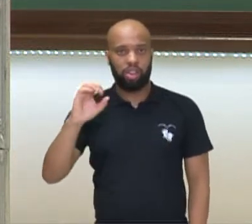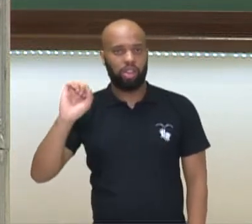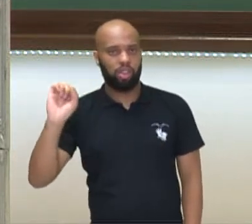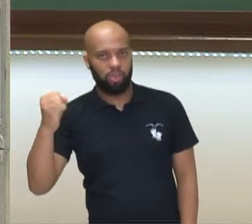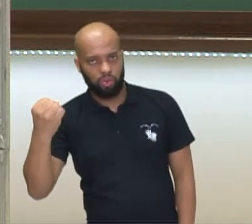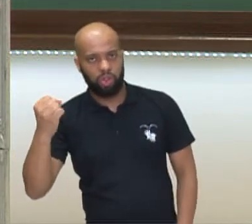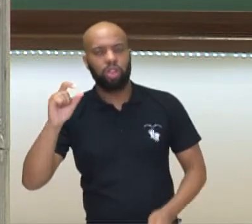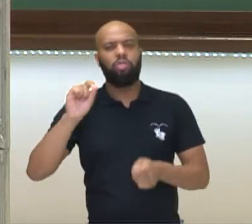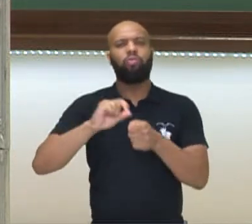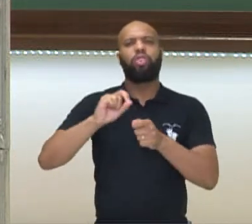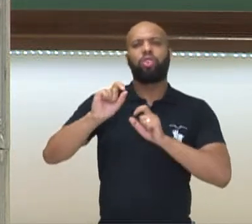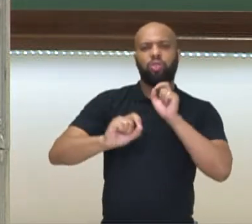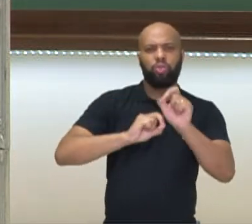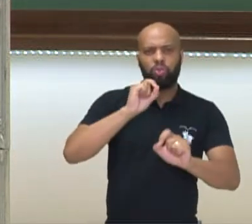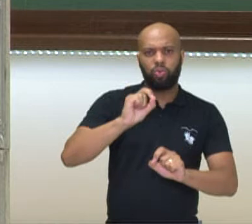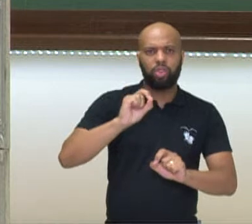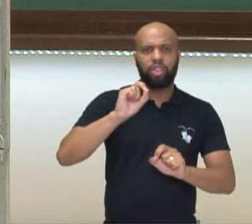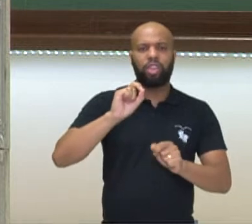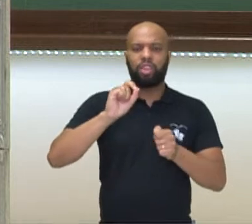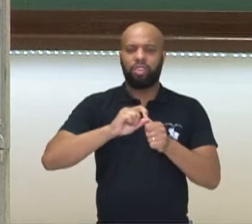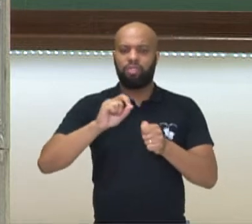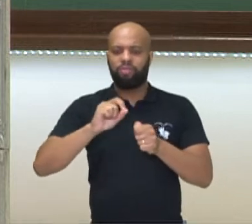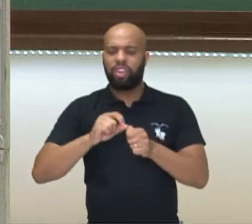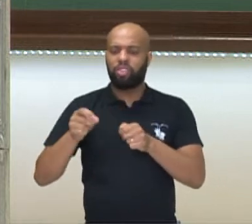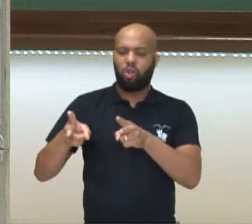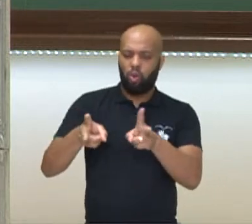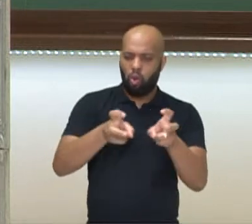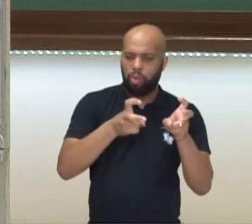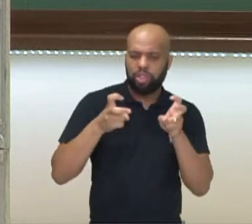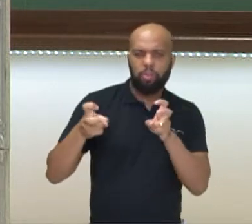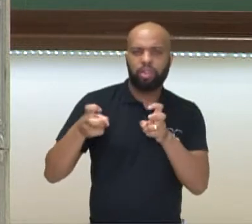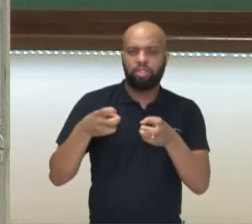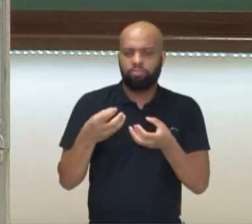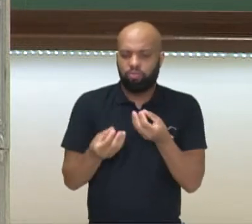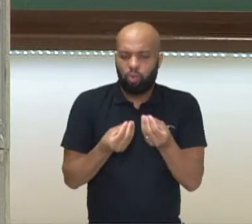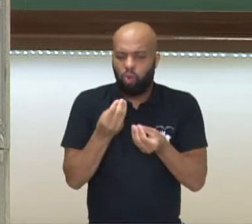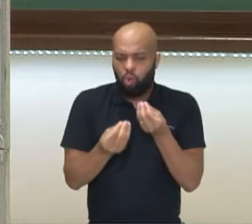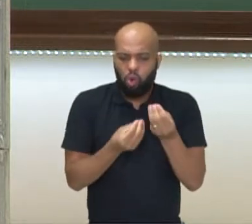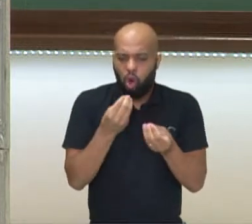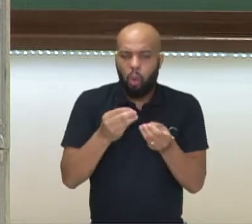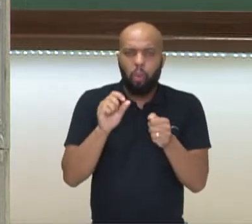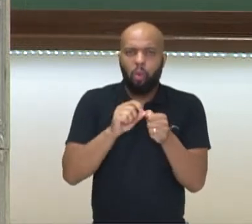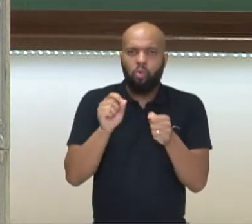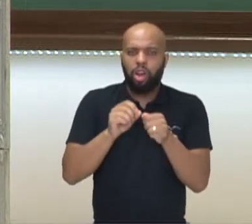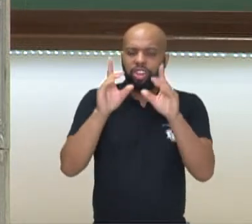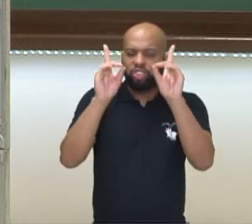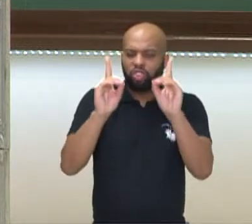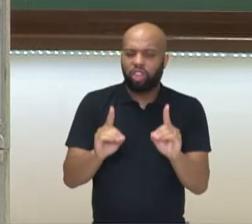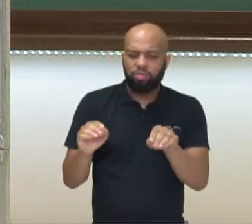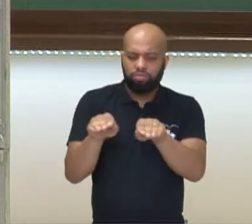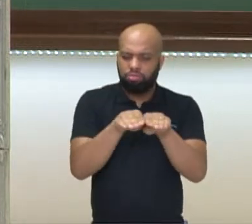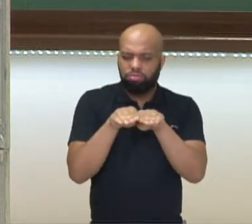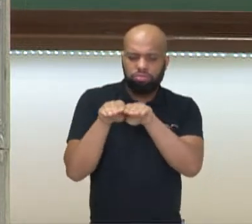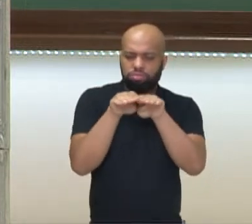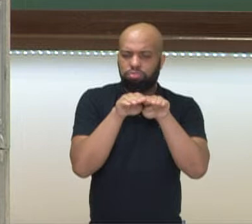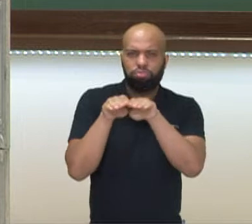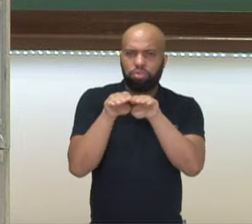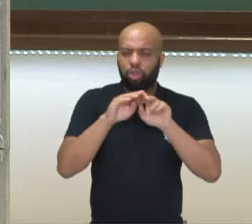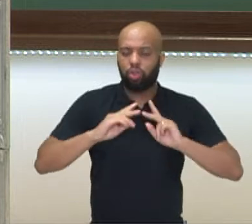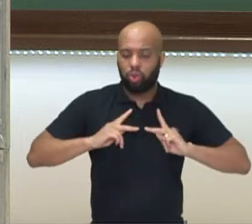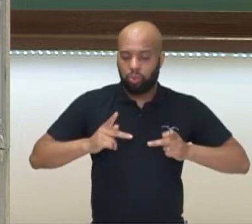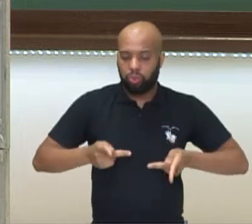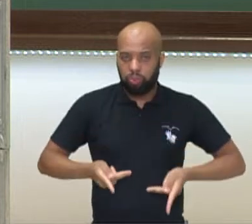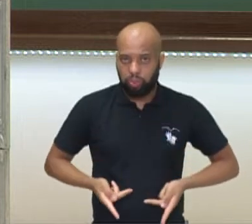onde se estabeleceu esse primor e essa observação pelo direito igualitário do ser humano, nem em